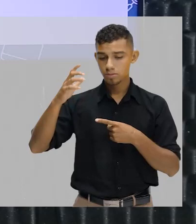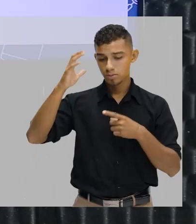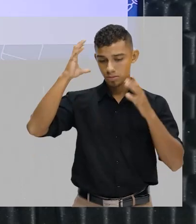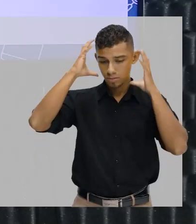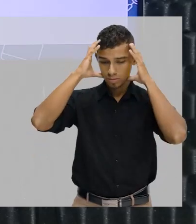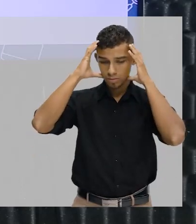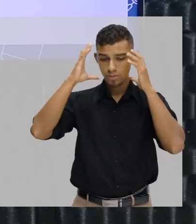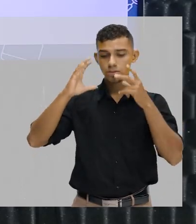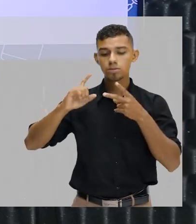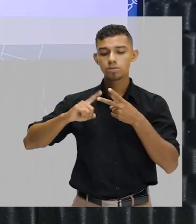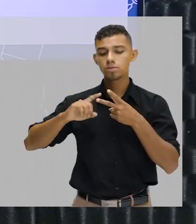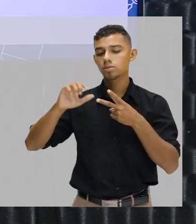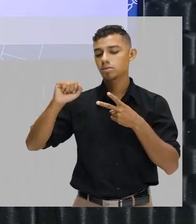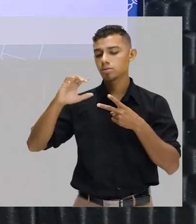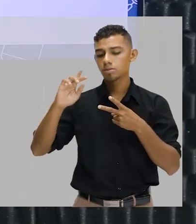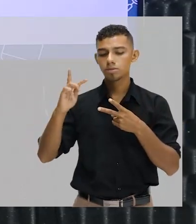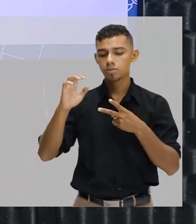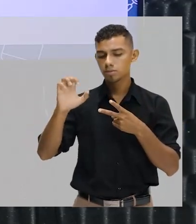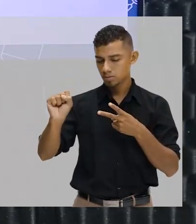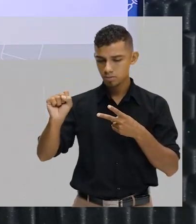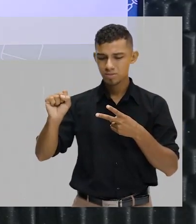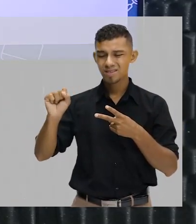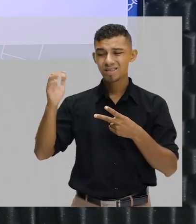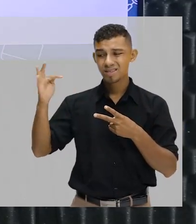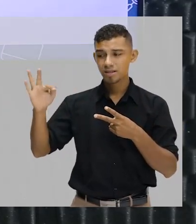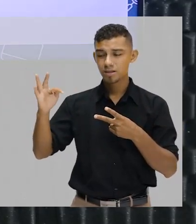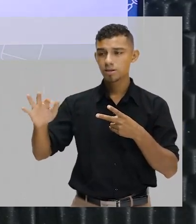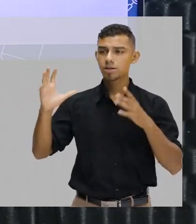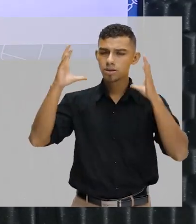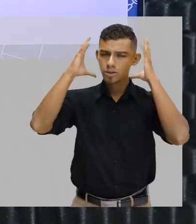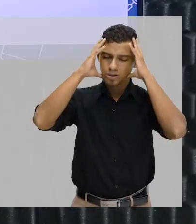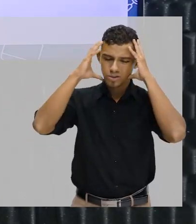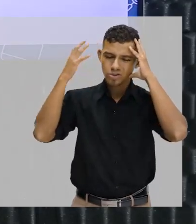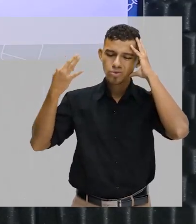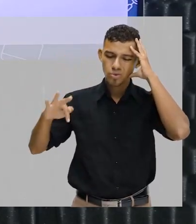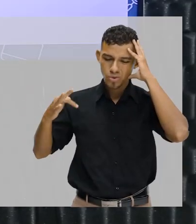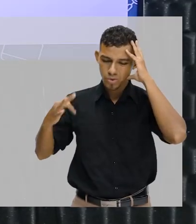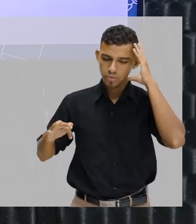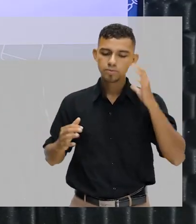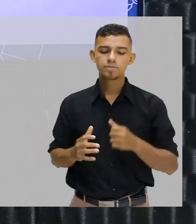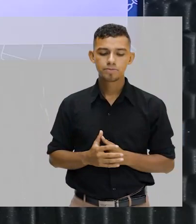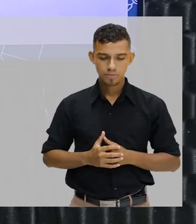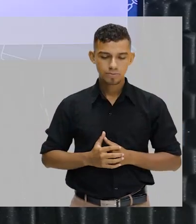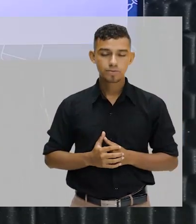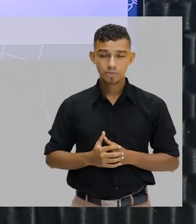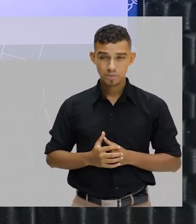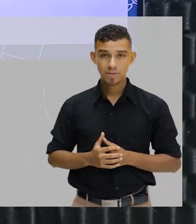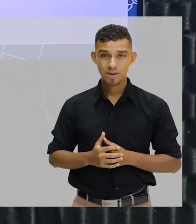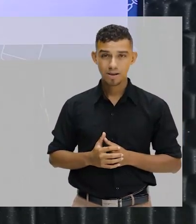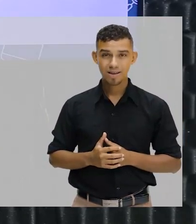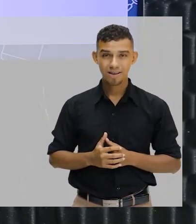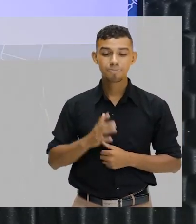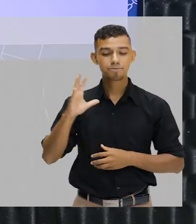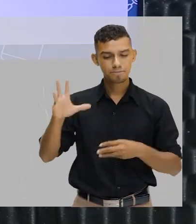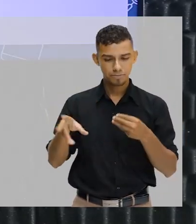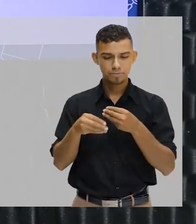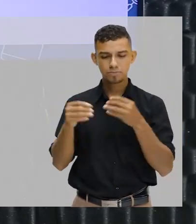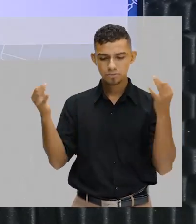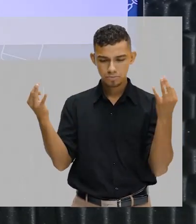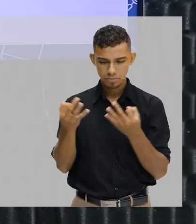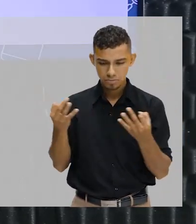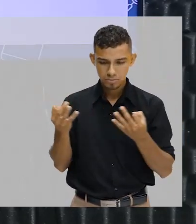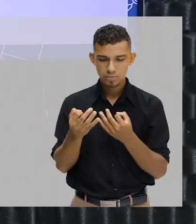ache significa dor, headache significa dor de cabeça. Então, aqui é uma composição